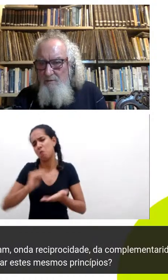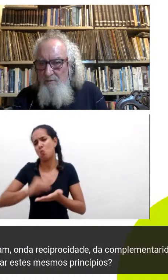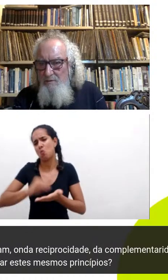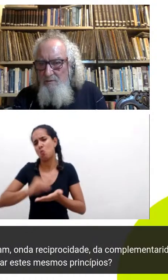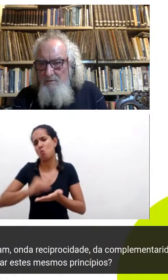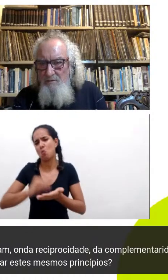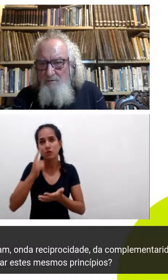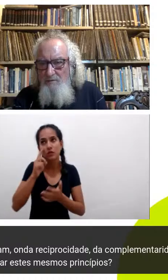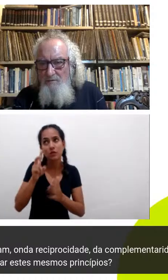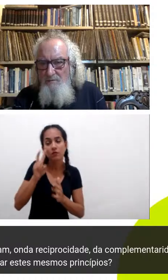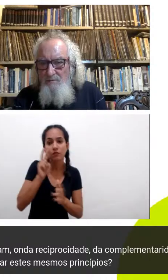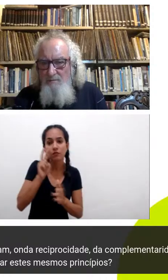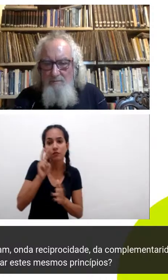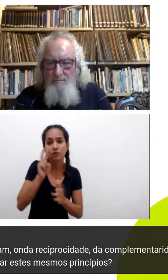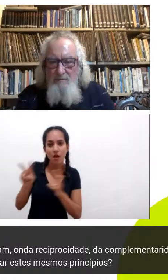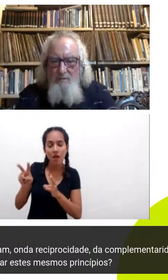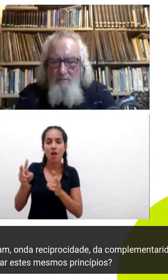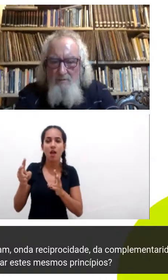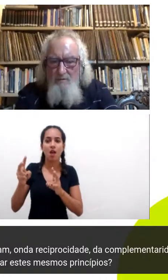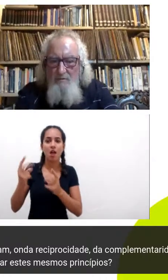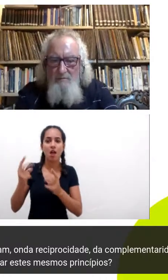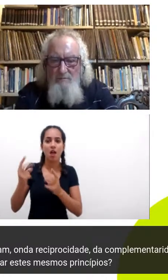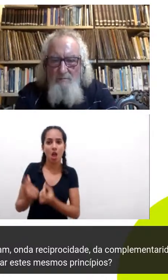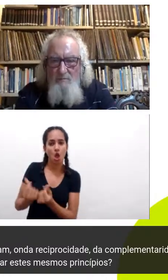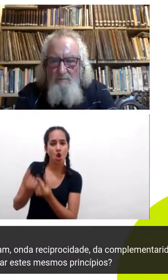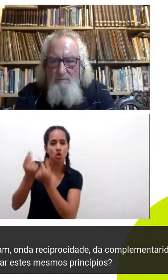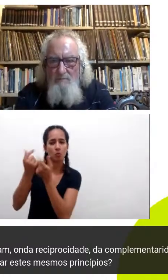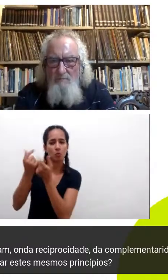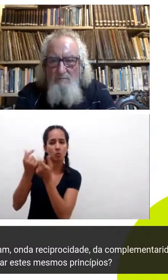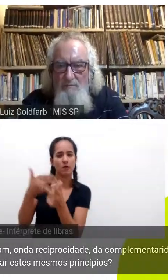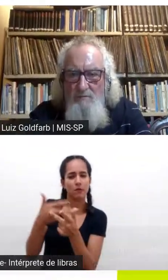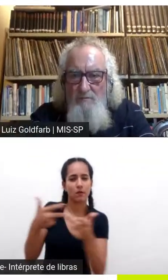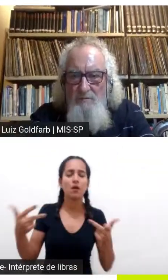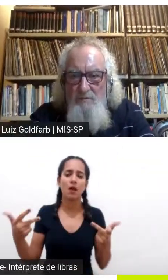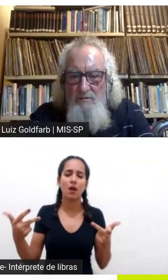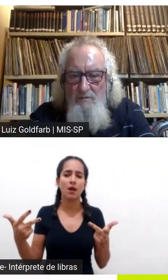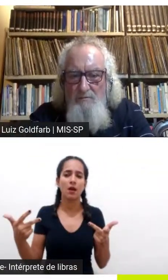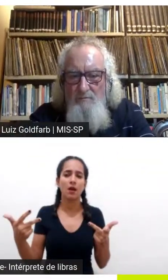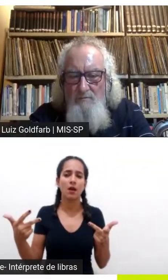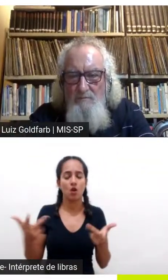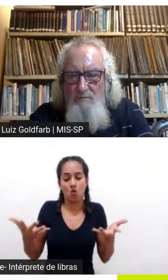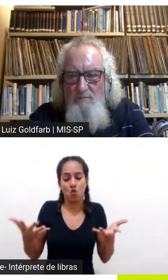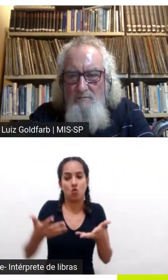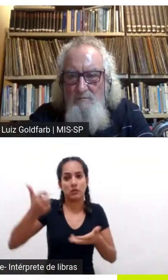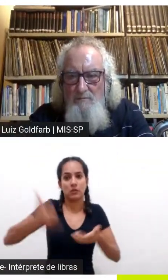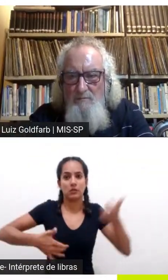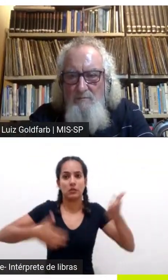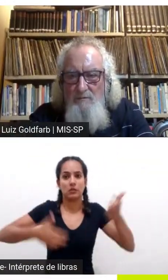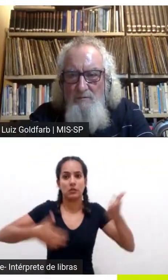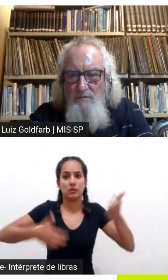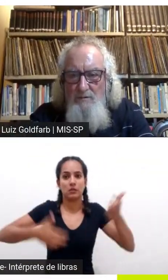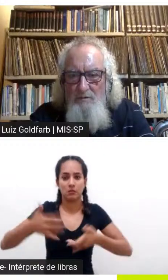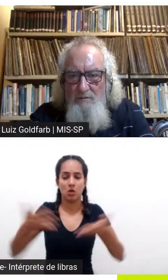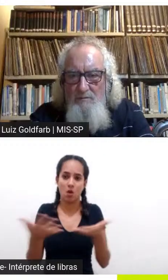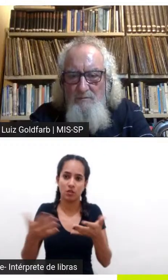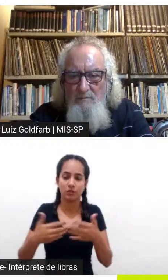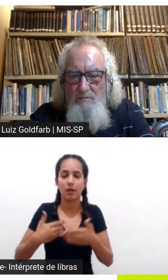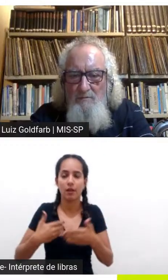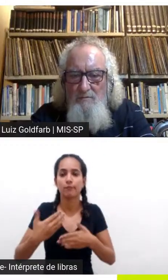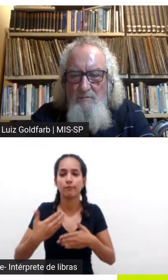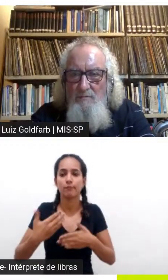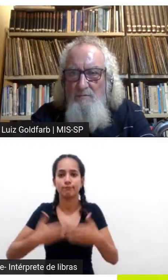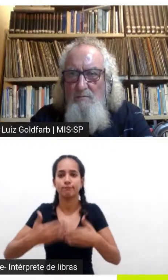por exemplo da economia que é o que muito se fala hoje né como a gente está caminhando para uma economia